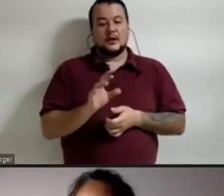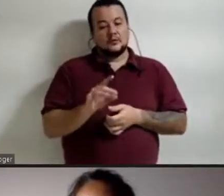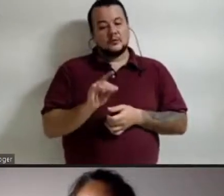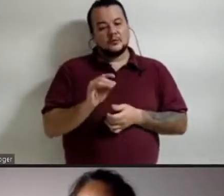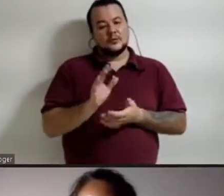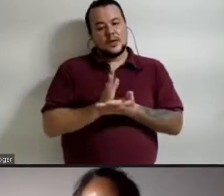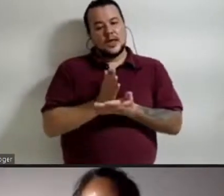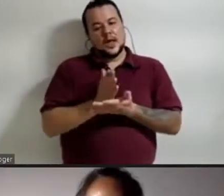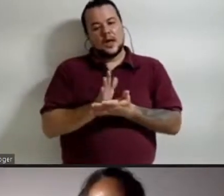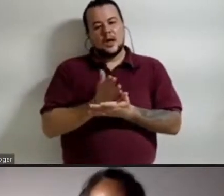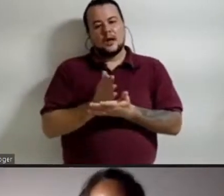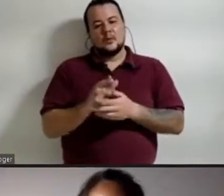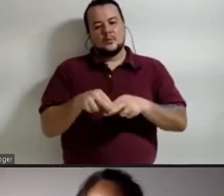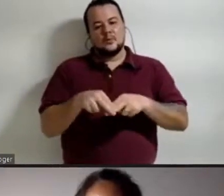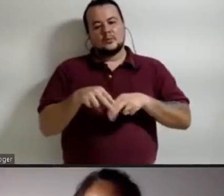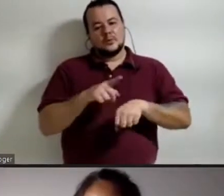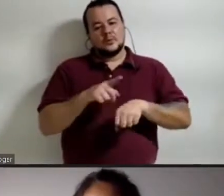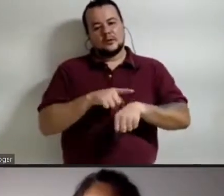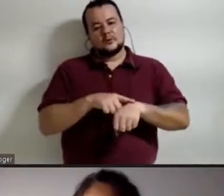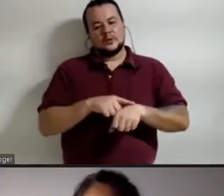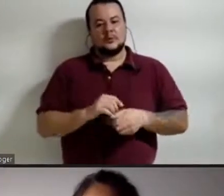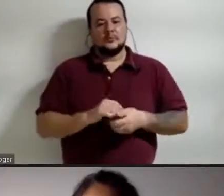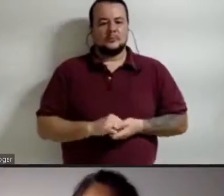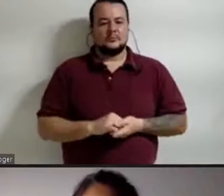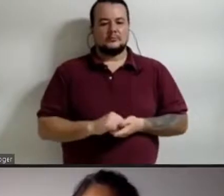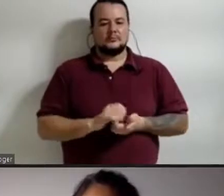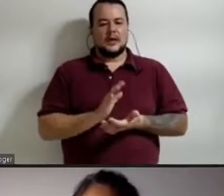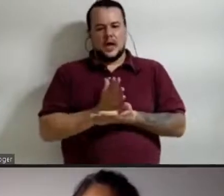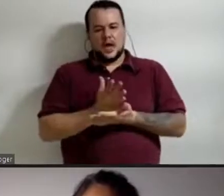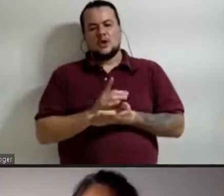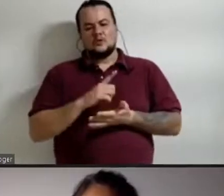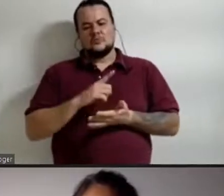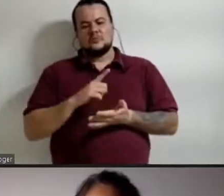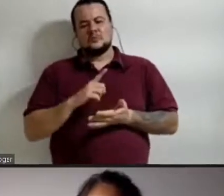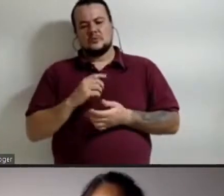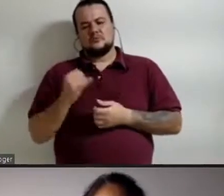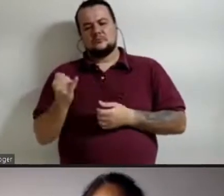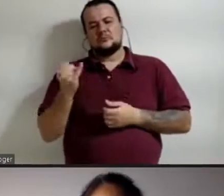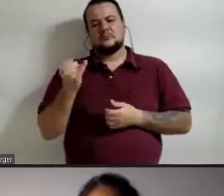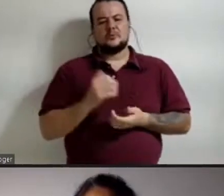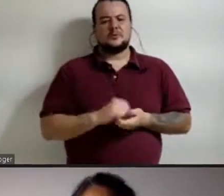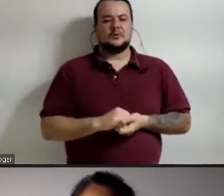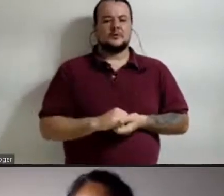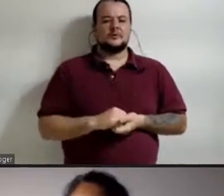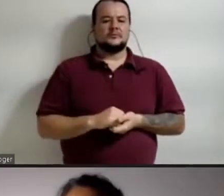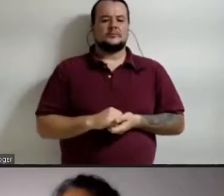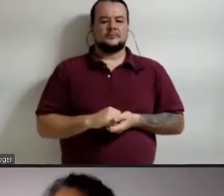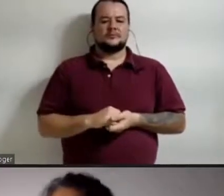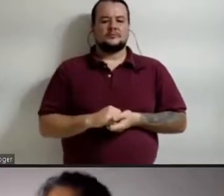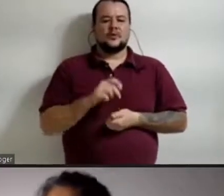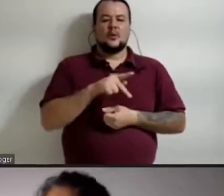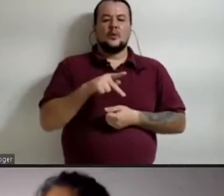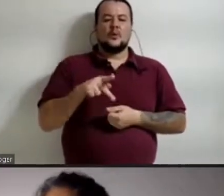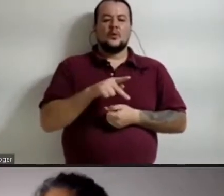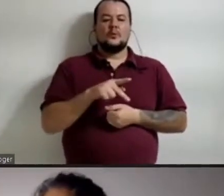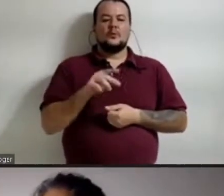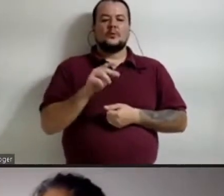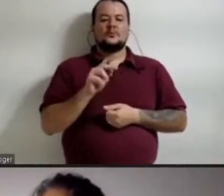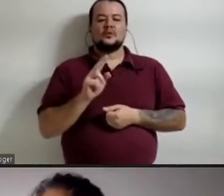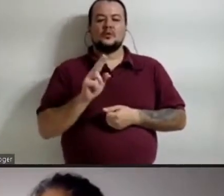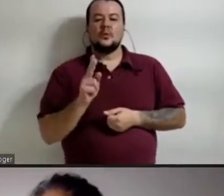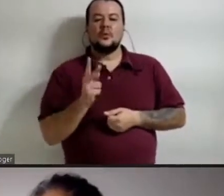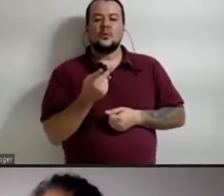devido ao tempo, Rebeca, algumas são bem pontuais. O professor Hugo Chegawa da USP